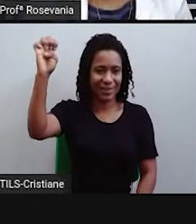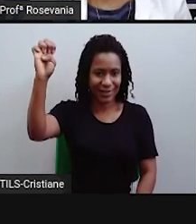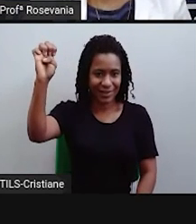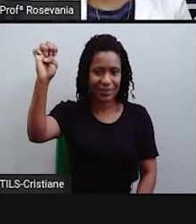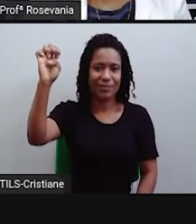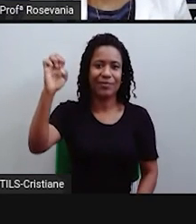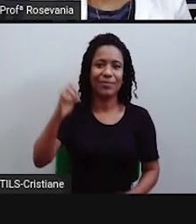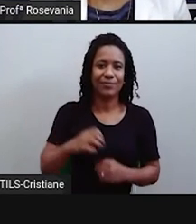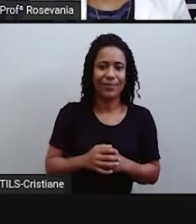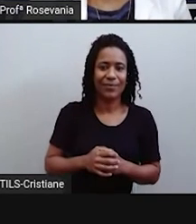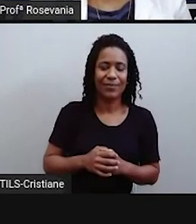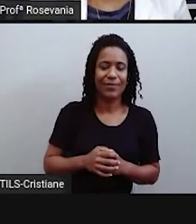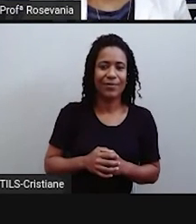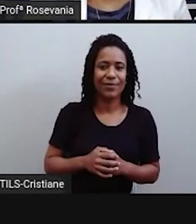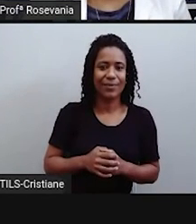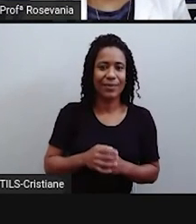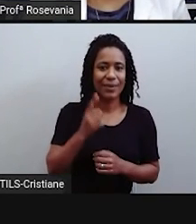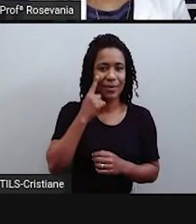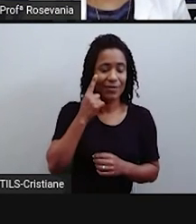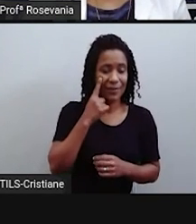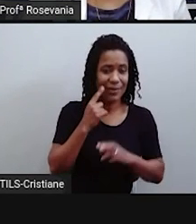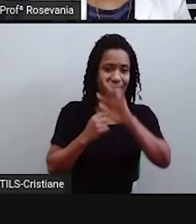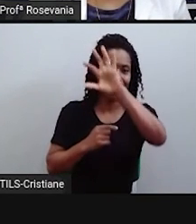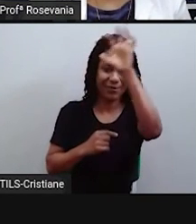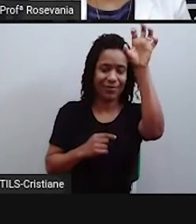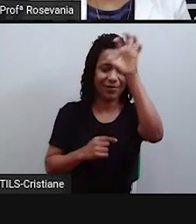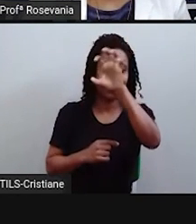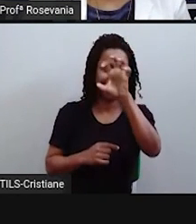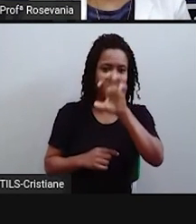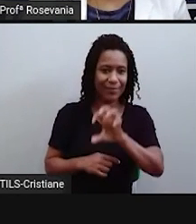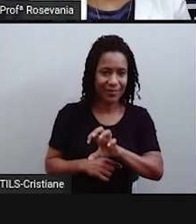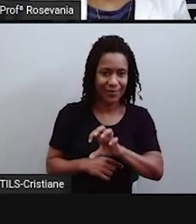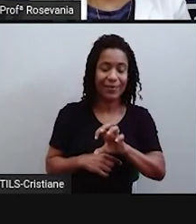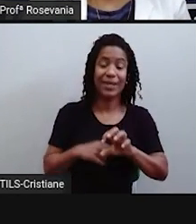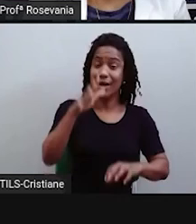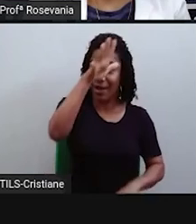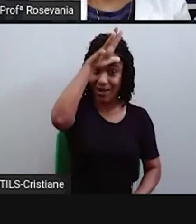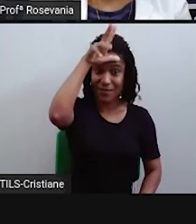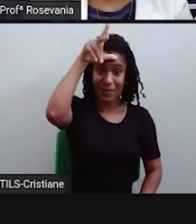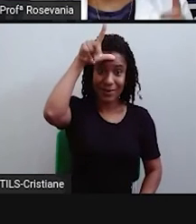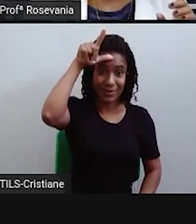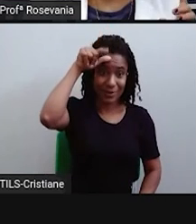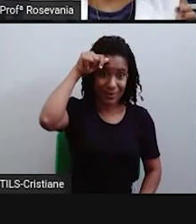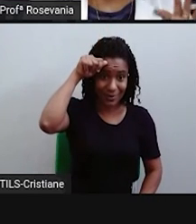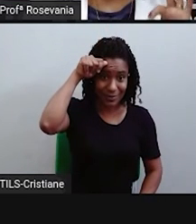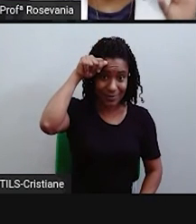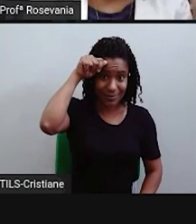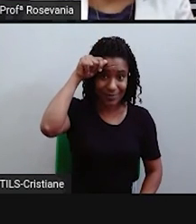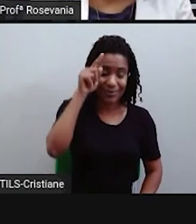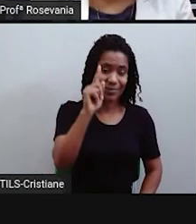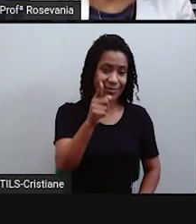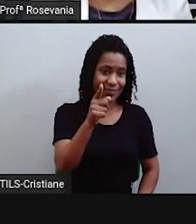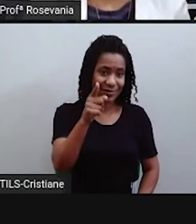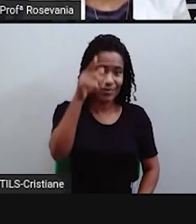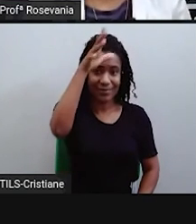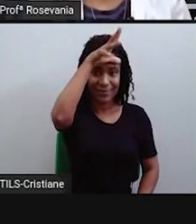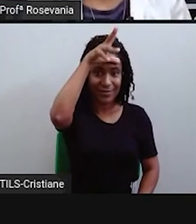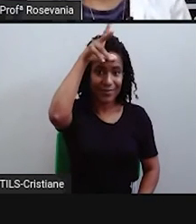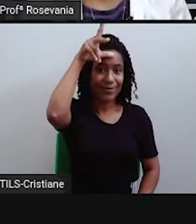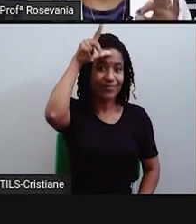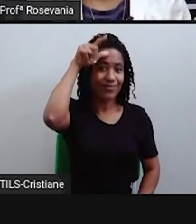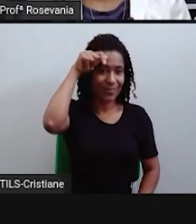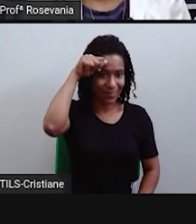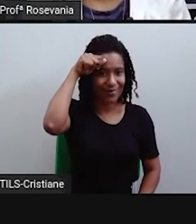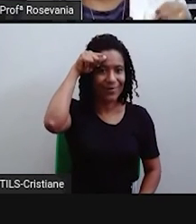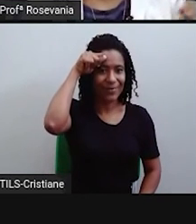então, bora ver como é que ele apelidou, né, essas regiões. Então, a região da Amazônia, olha um detalhe, pulo do gato, já não